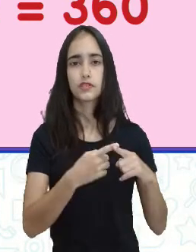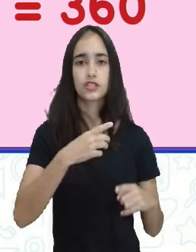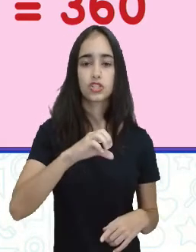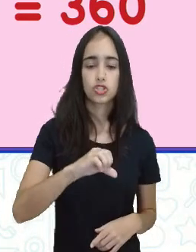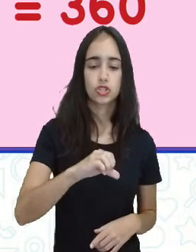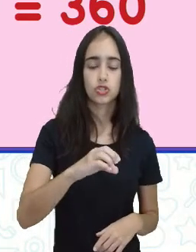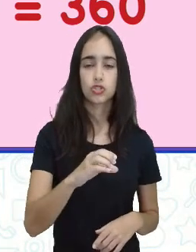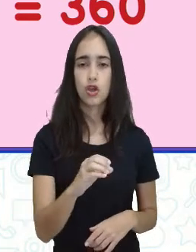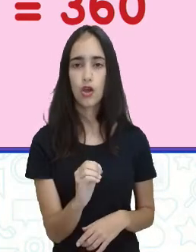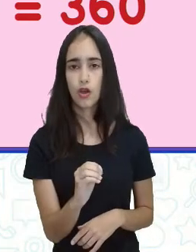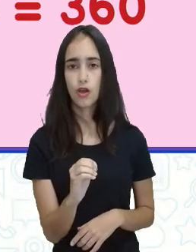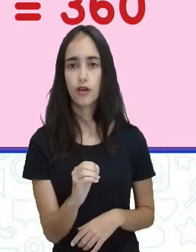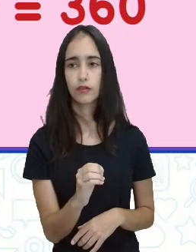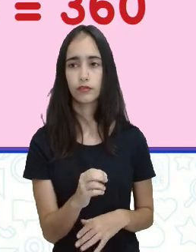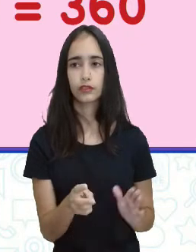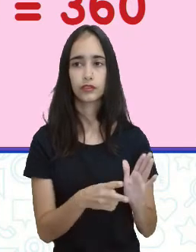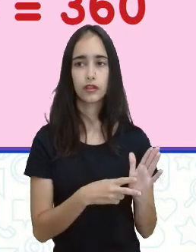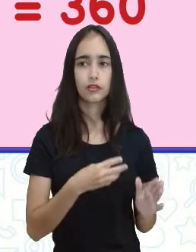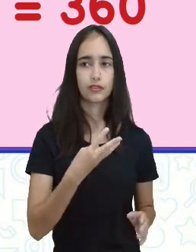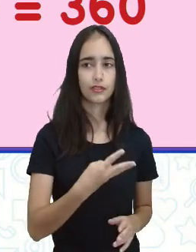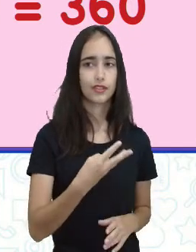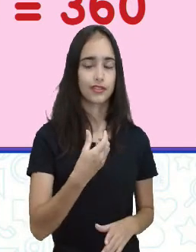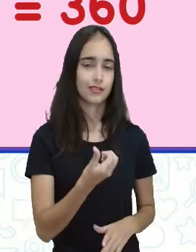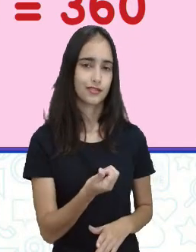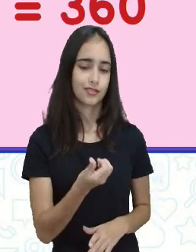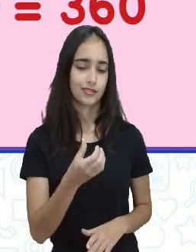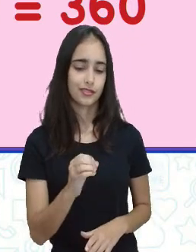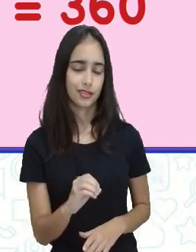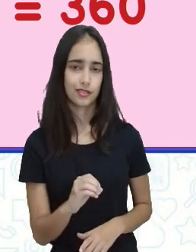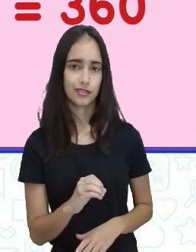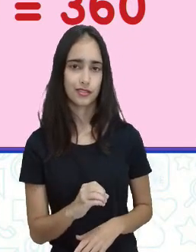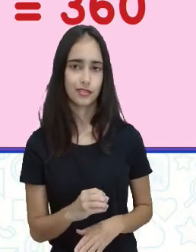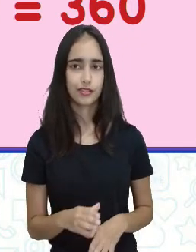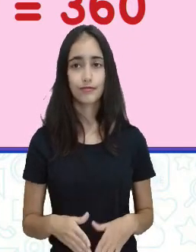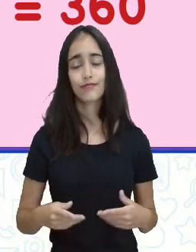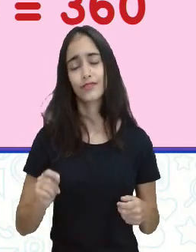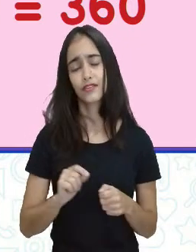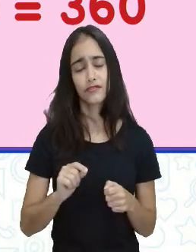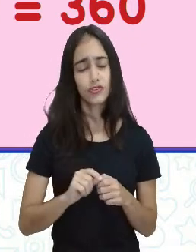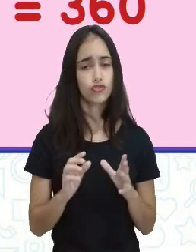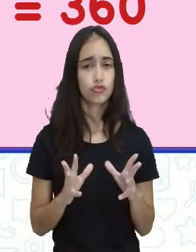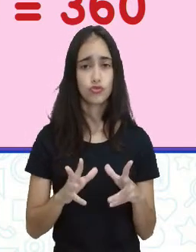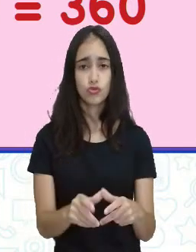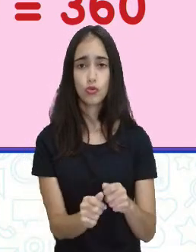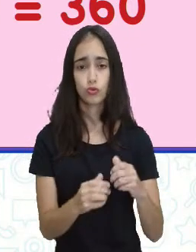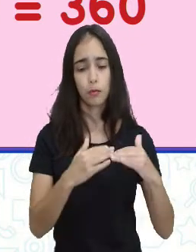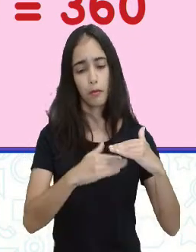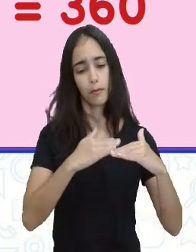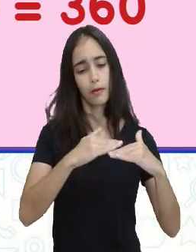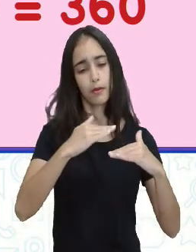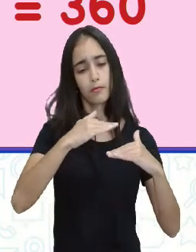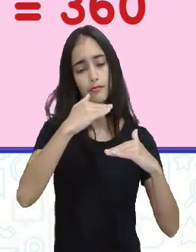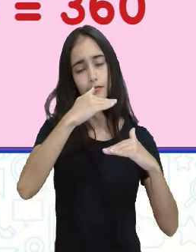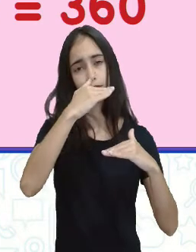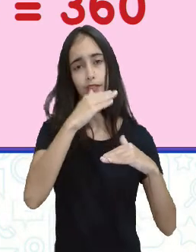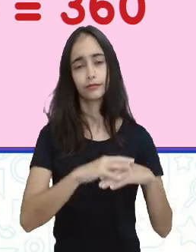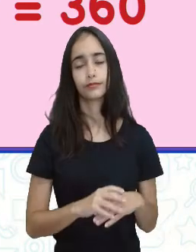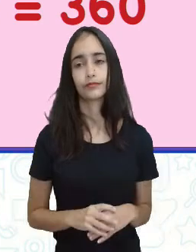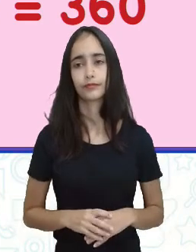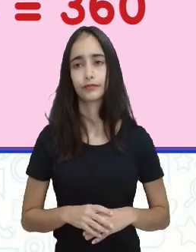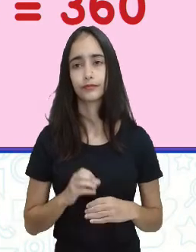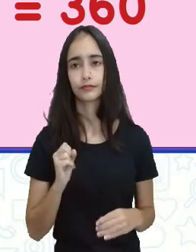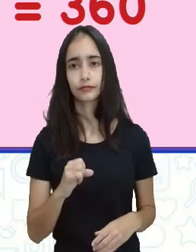360. E assim, eu fiz todos eles. Se eu pegar 3,